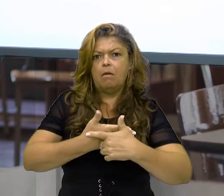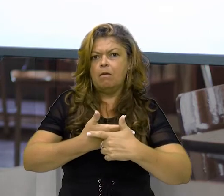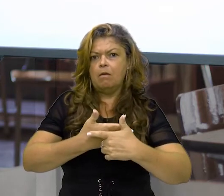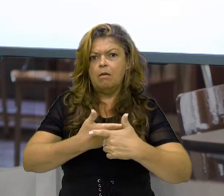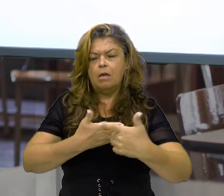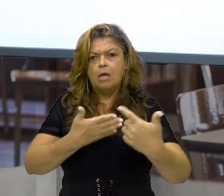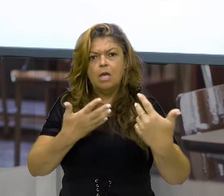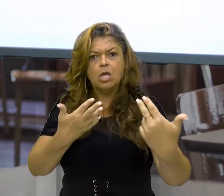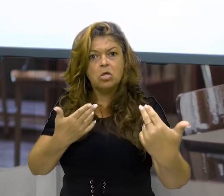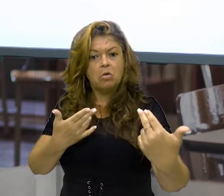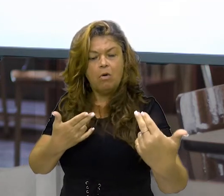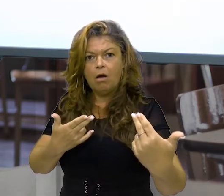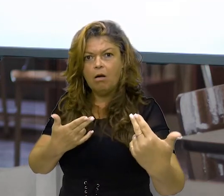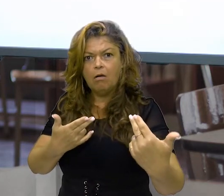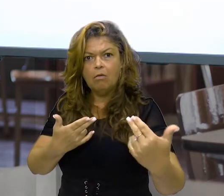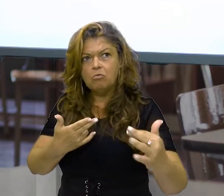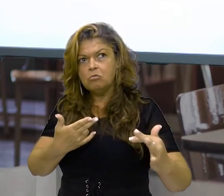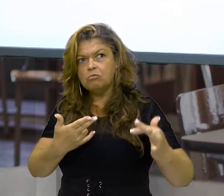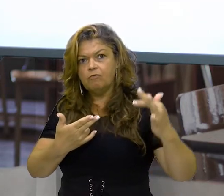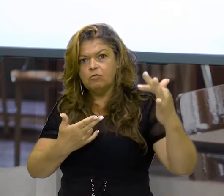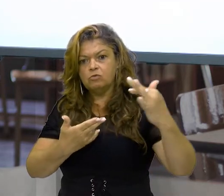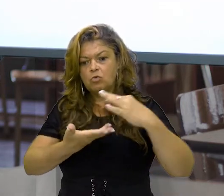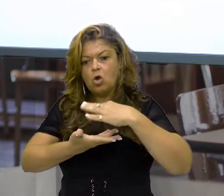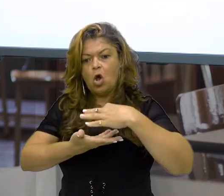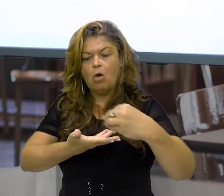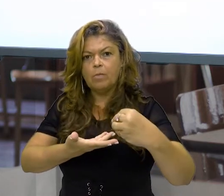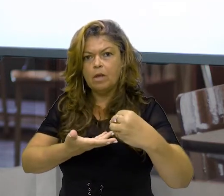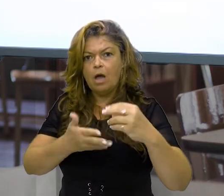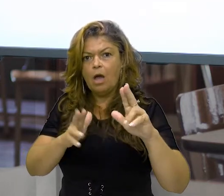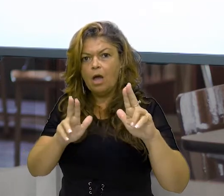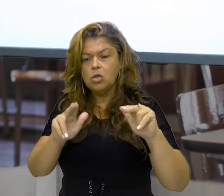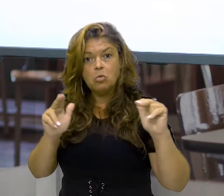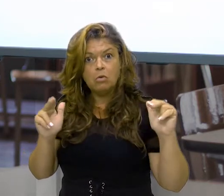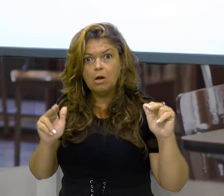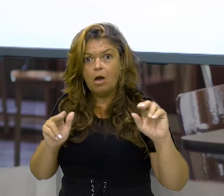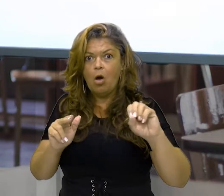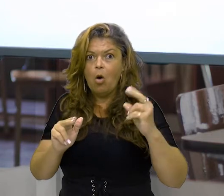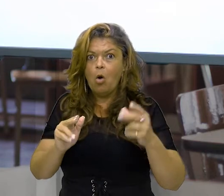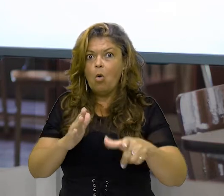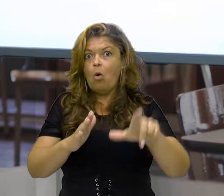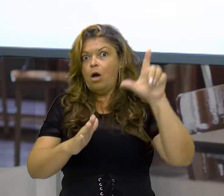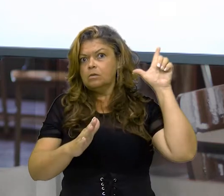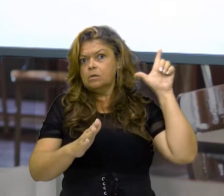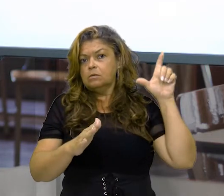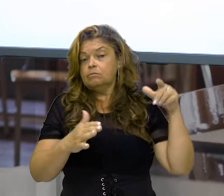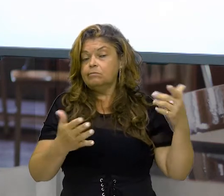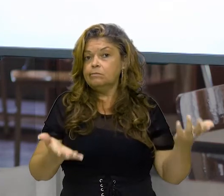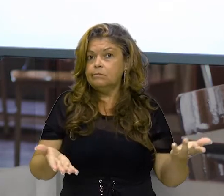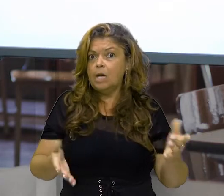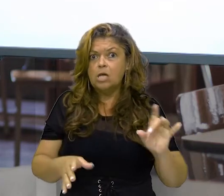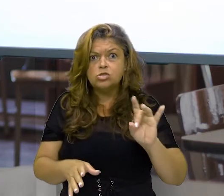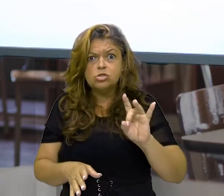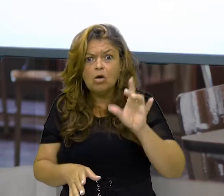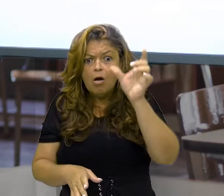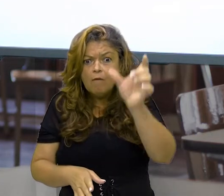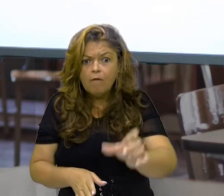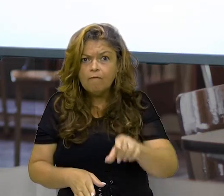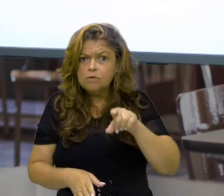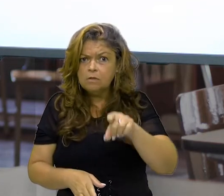igual a você no futuro e nunca existiu uma pessoa igual a você no passado. Então, só você,